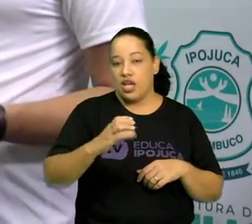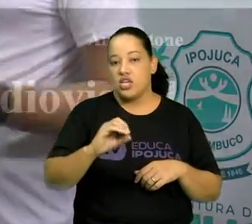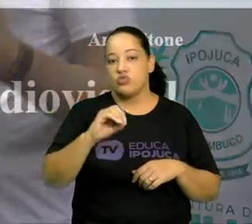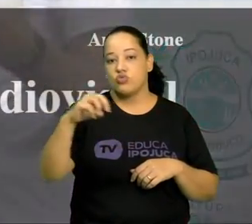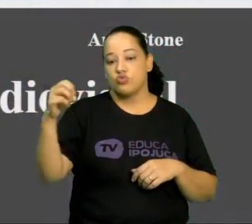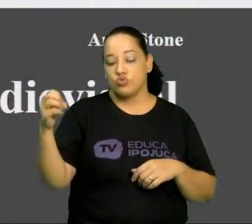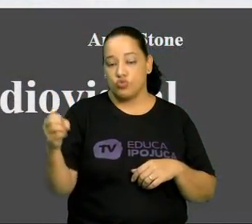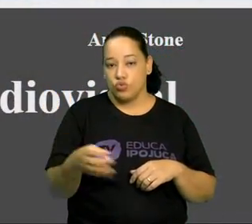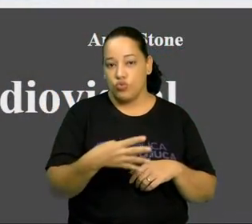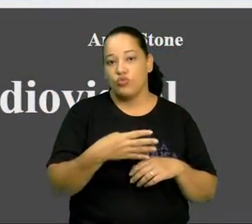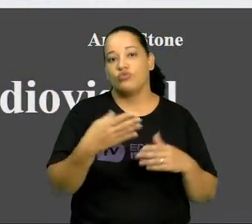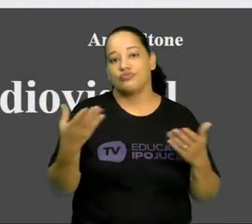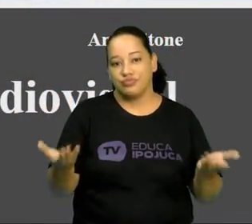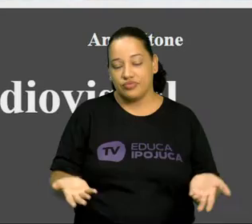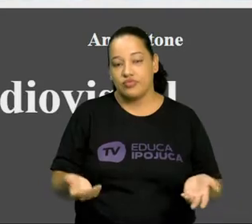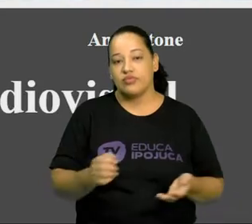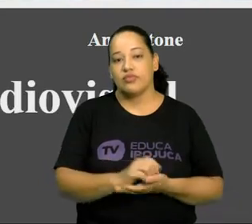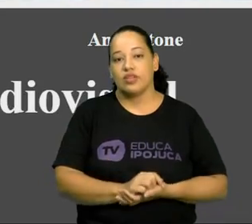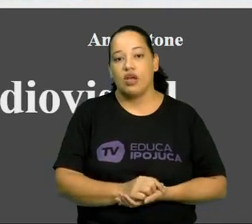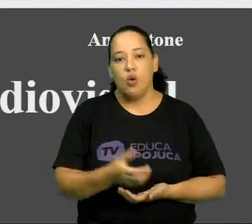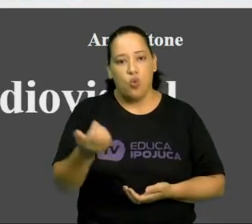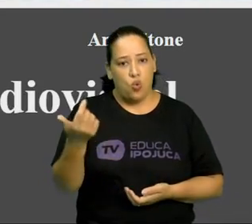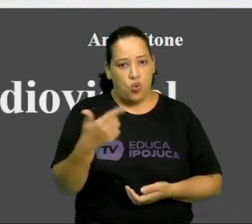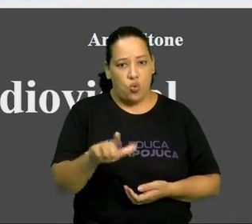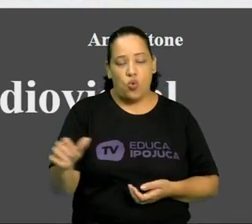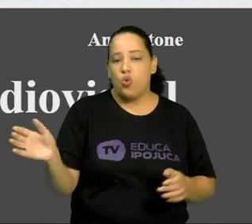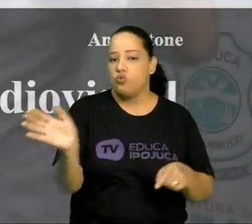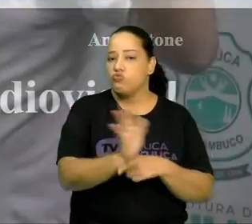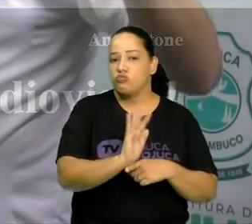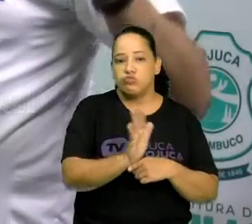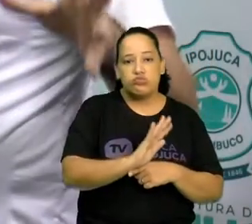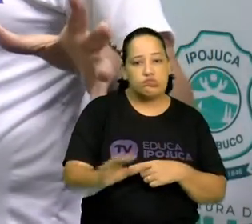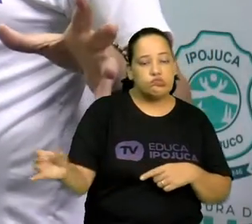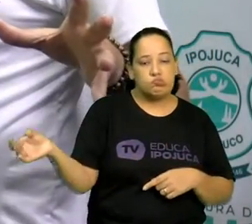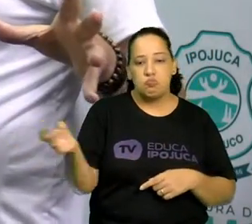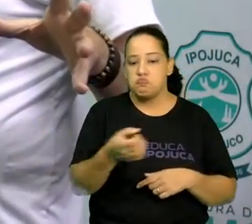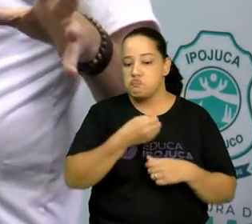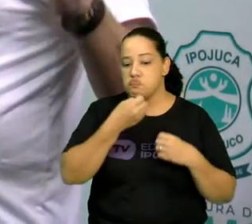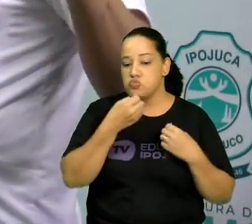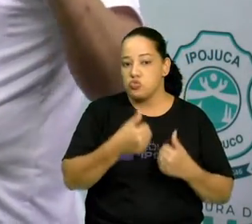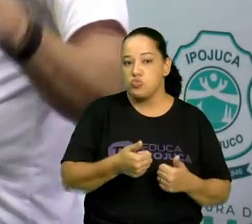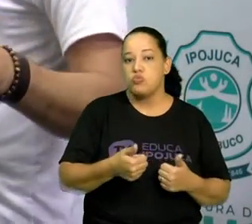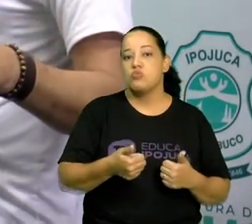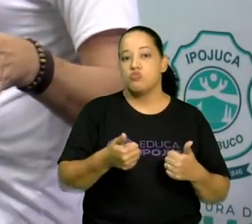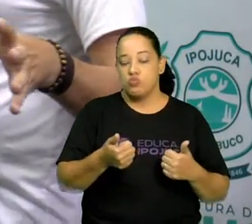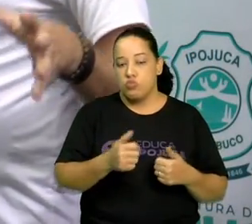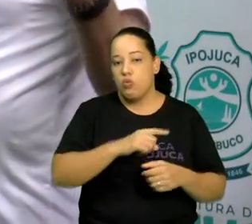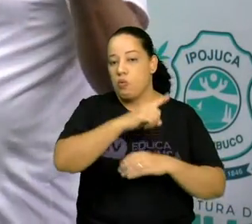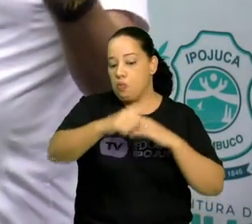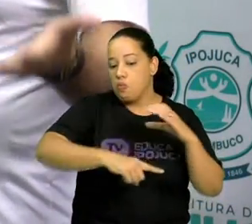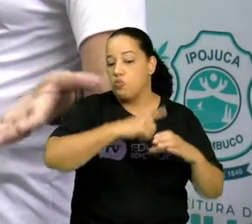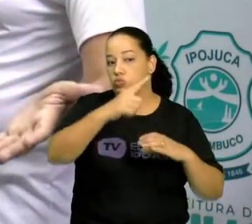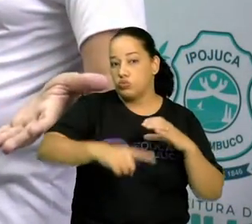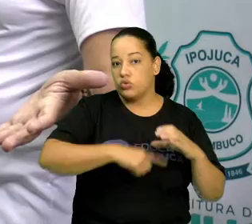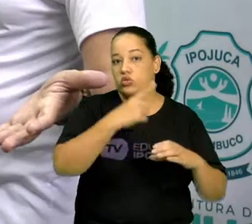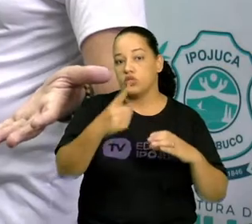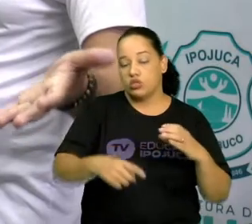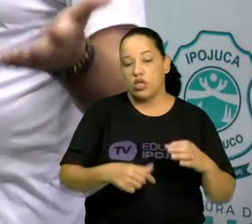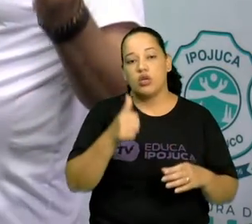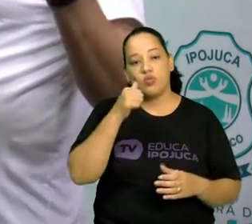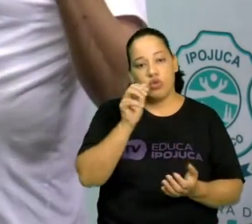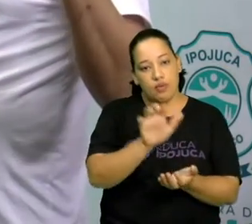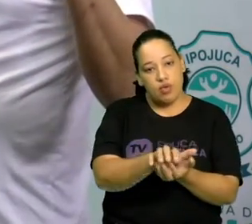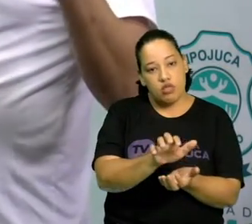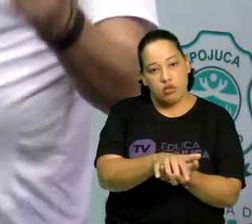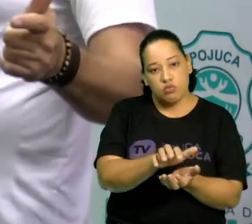Renata Pinheiro, diretora de Carro Rei, que é um filmaço que está aí bombando no mundo inteiro. É outra pernambucana. Hermila é pernambucana